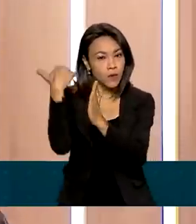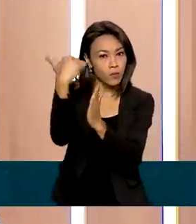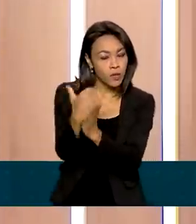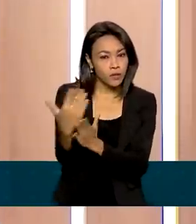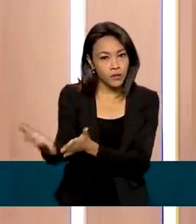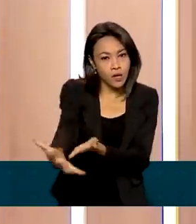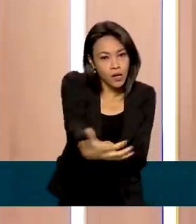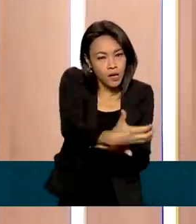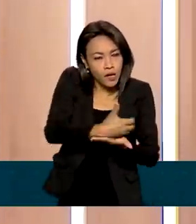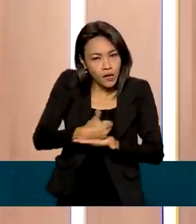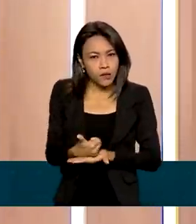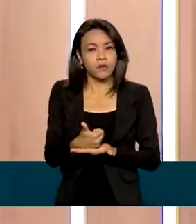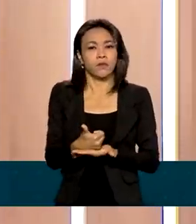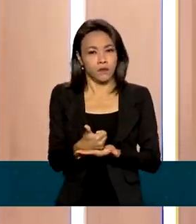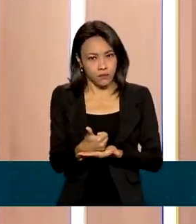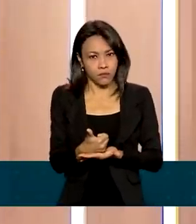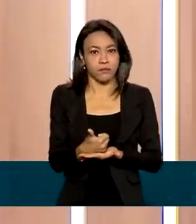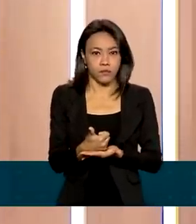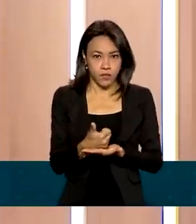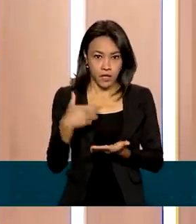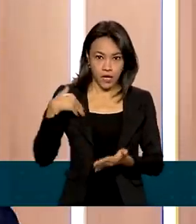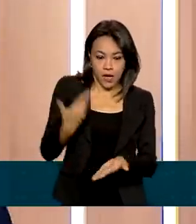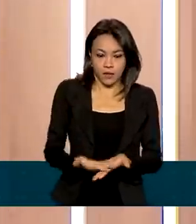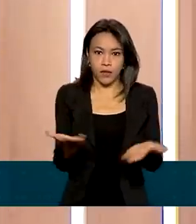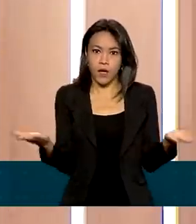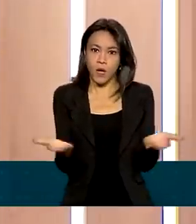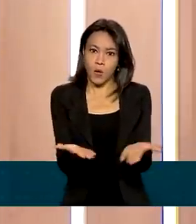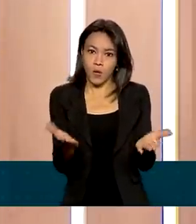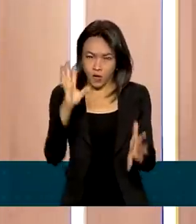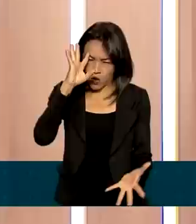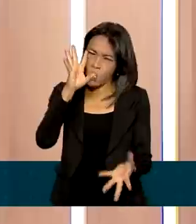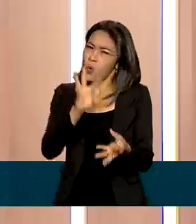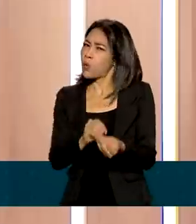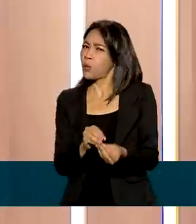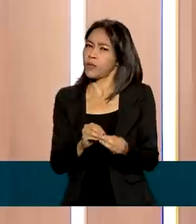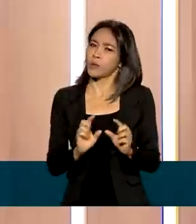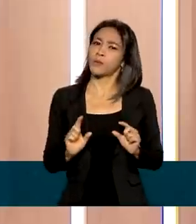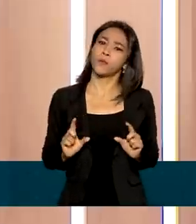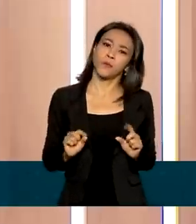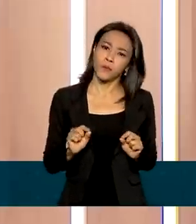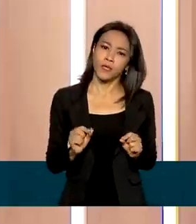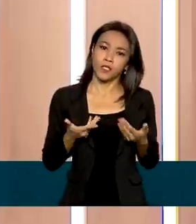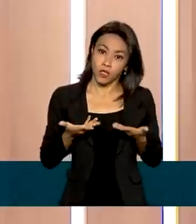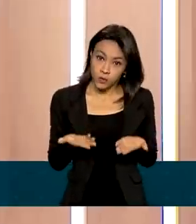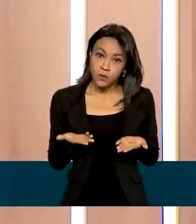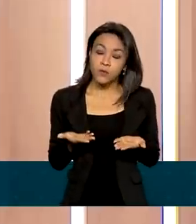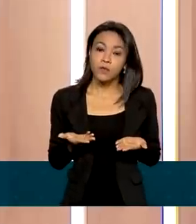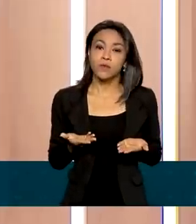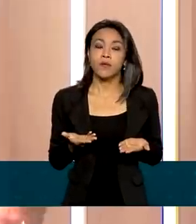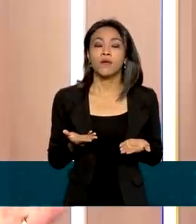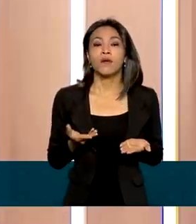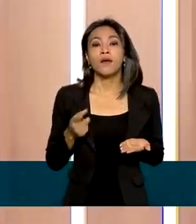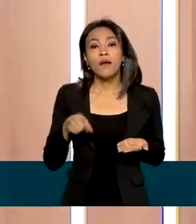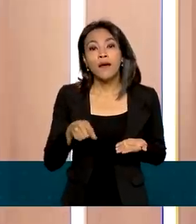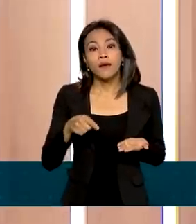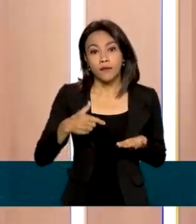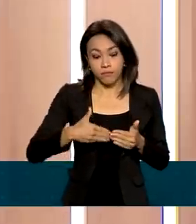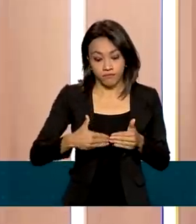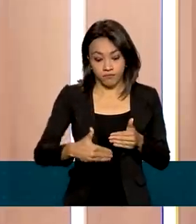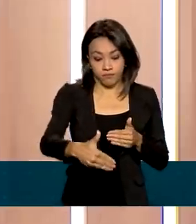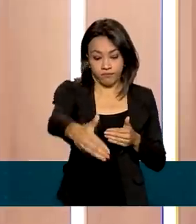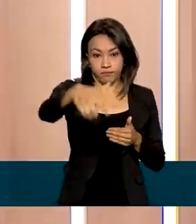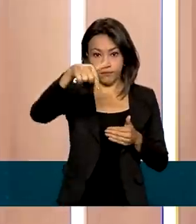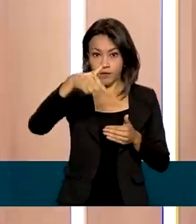Ou seja, é convergente com os resultados que nós temos até agora. Agora, conclusão. A conclusão disso tudo é que, provavelmente, em 2021,